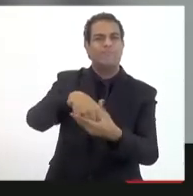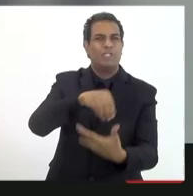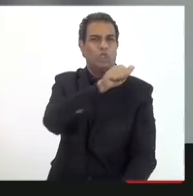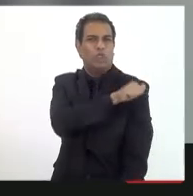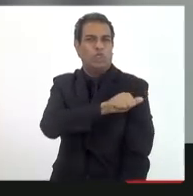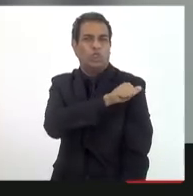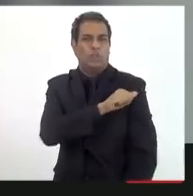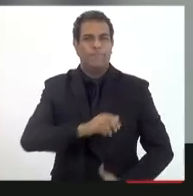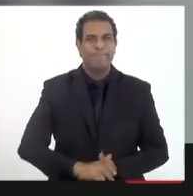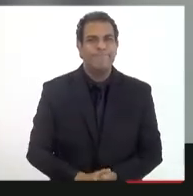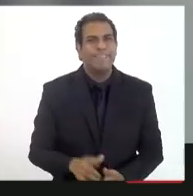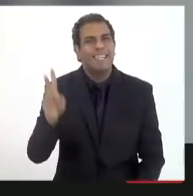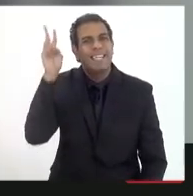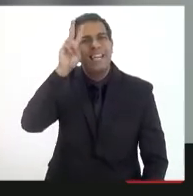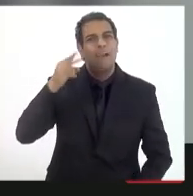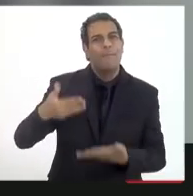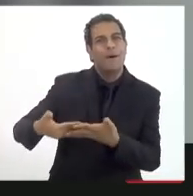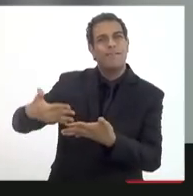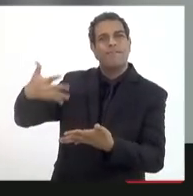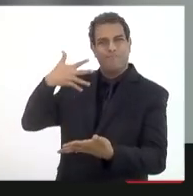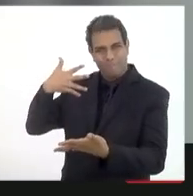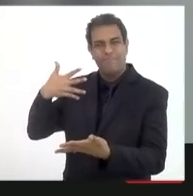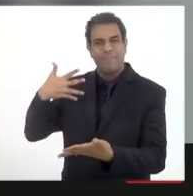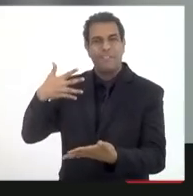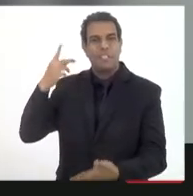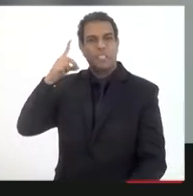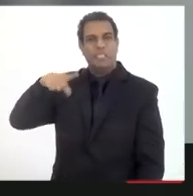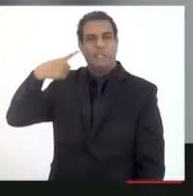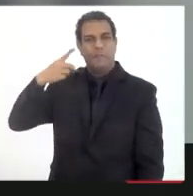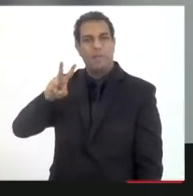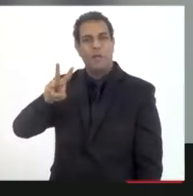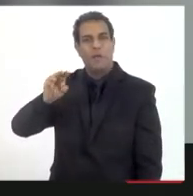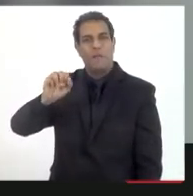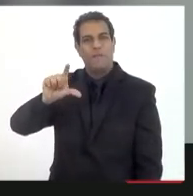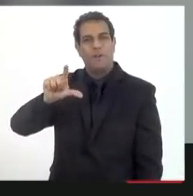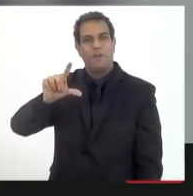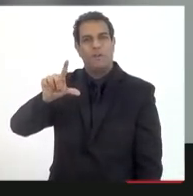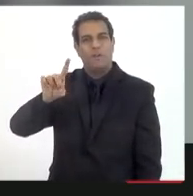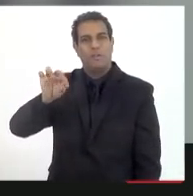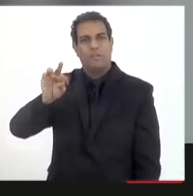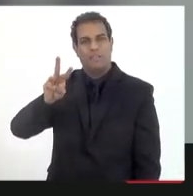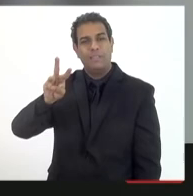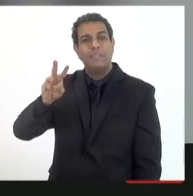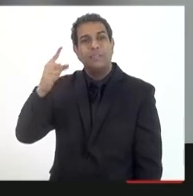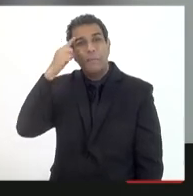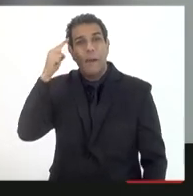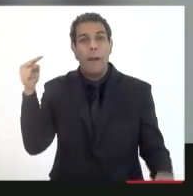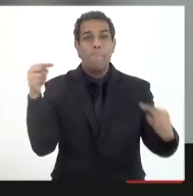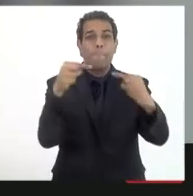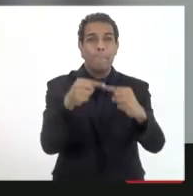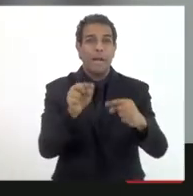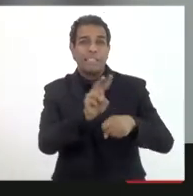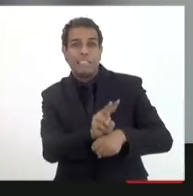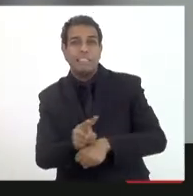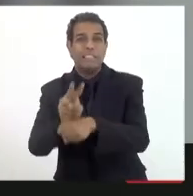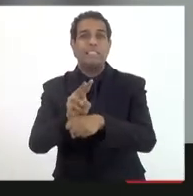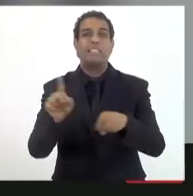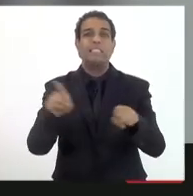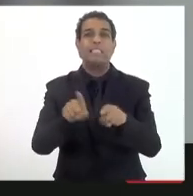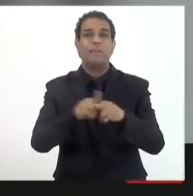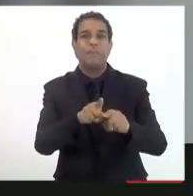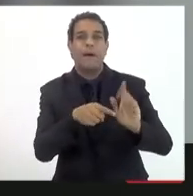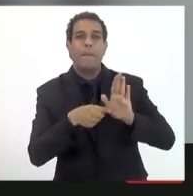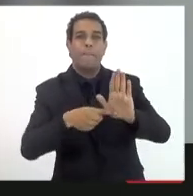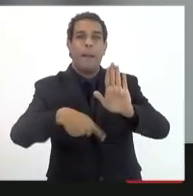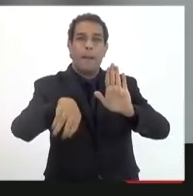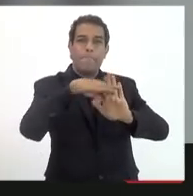lembro numa observação do Valdeck sobre a questão dos recursos ultrapassarem o exercício fiscal é fundamental nesse aspecto